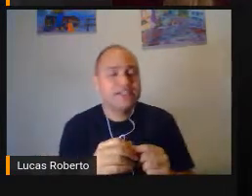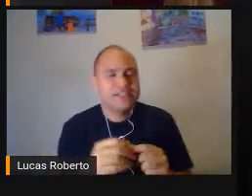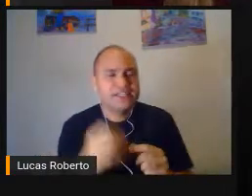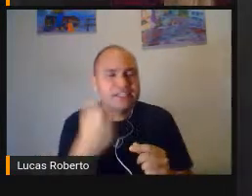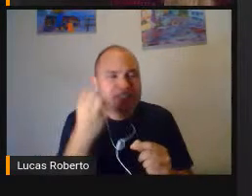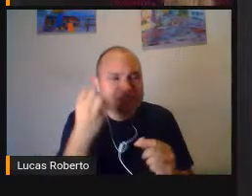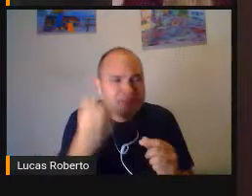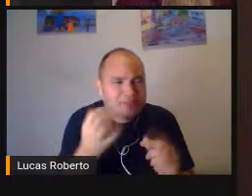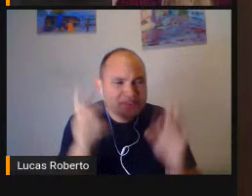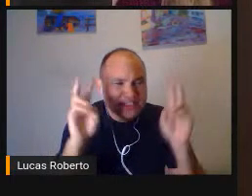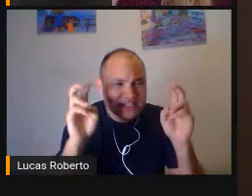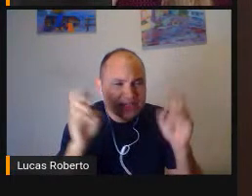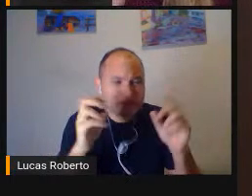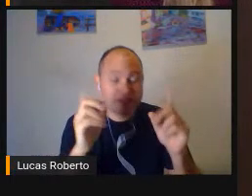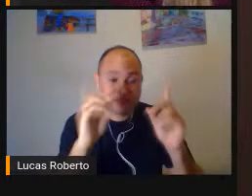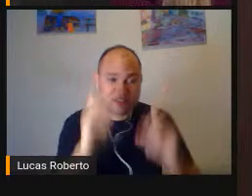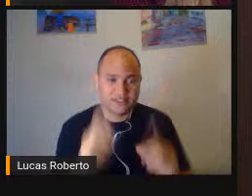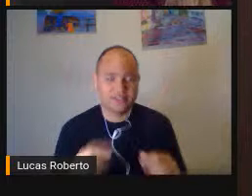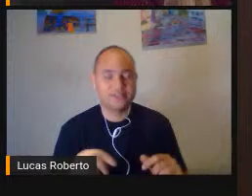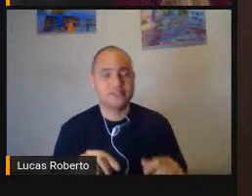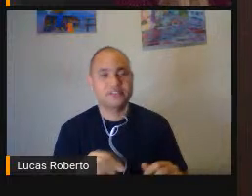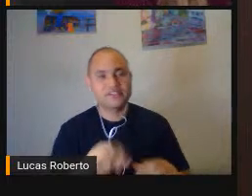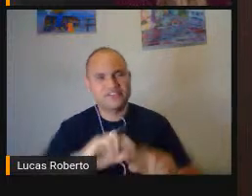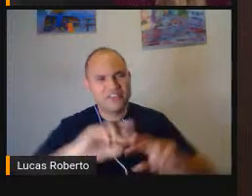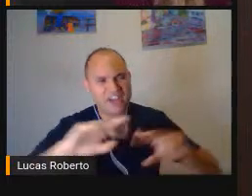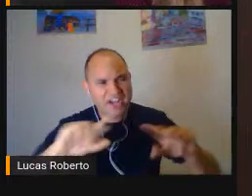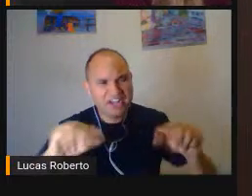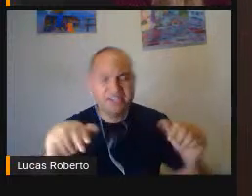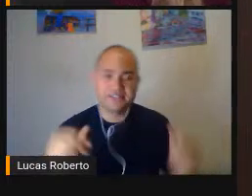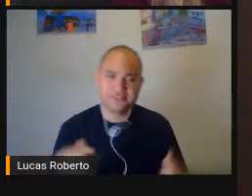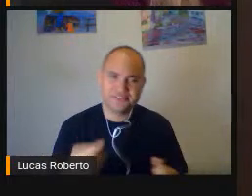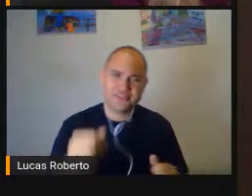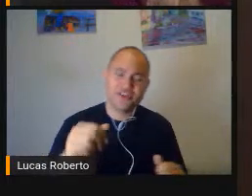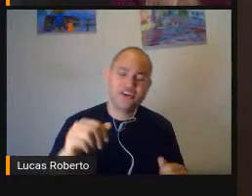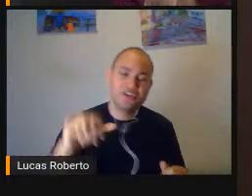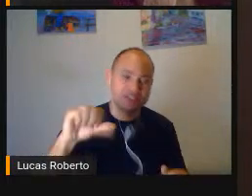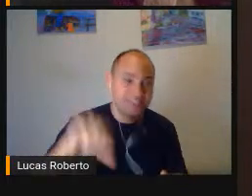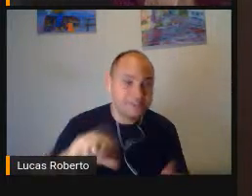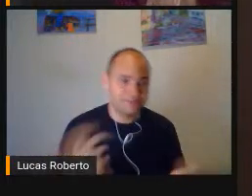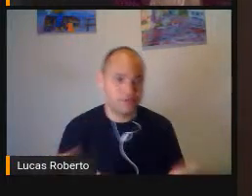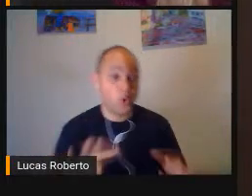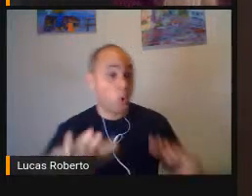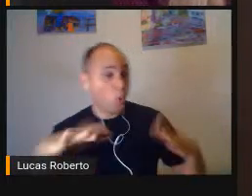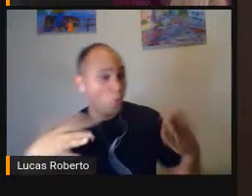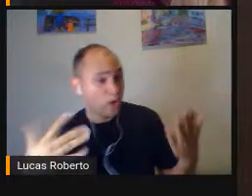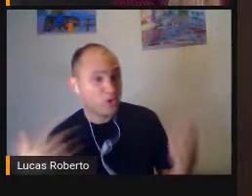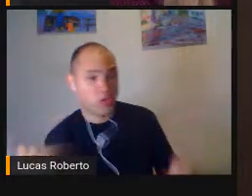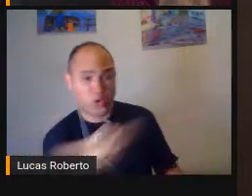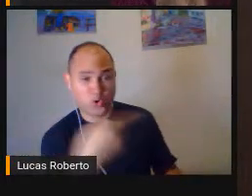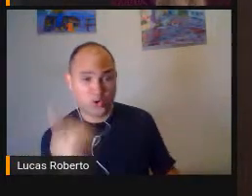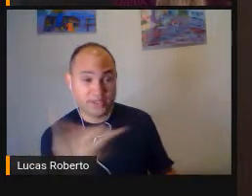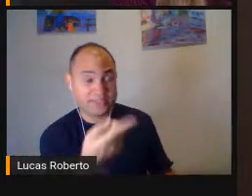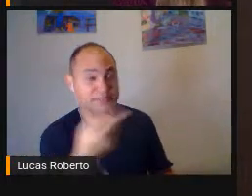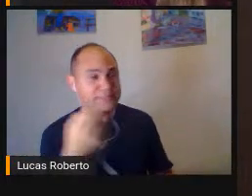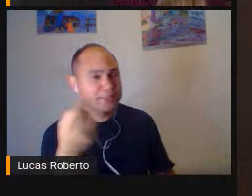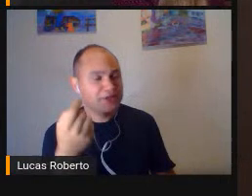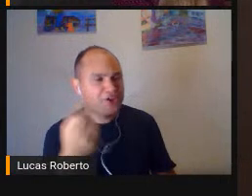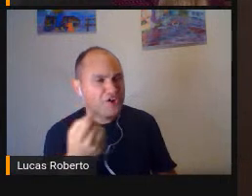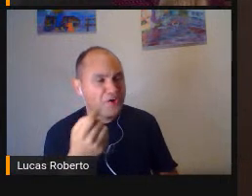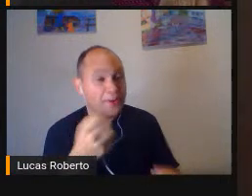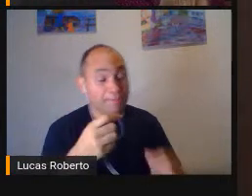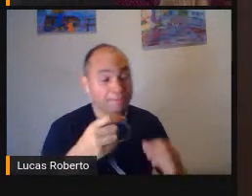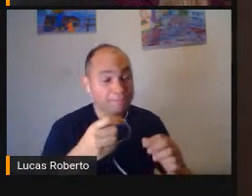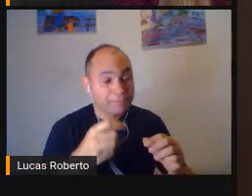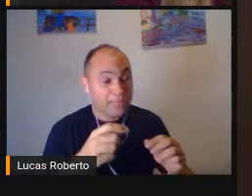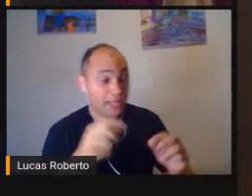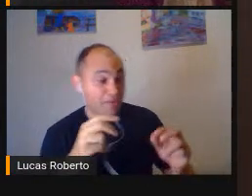Negativas Quando a gente fala De deficiência visual Para quem aí É leigo no assunto Ou nunca leu